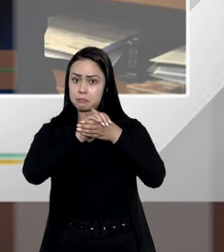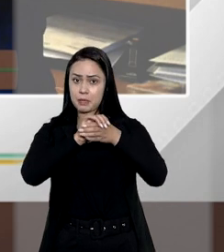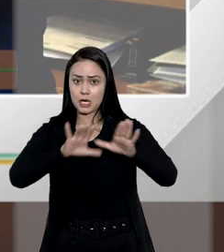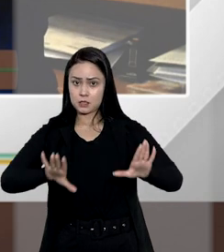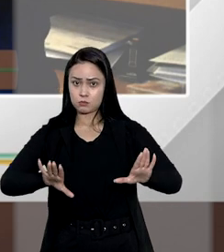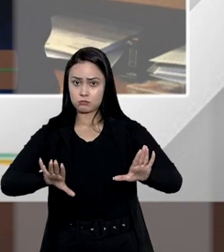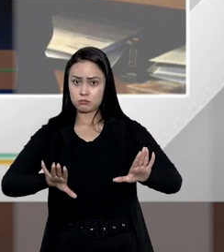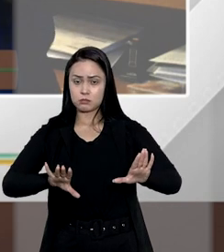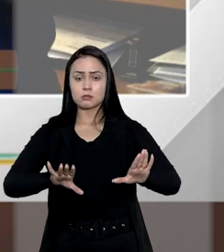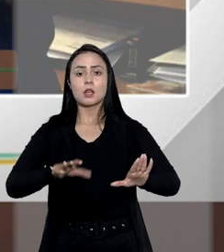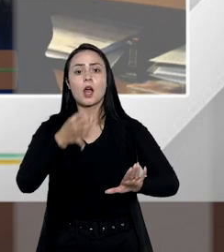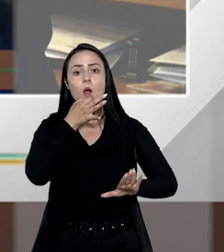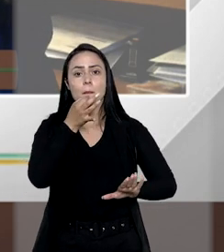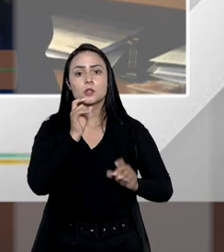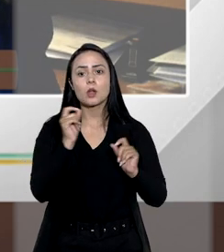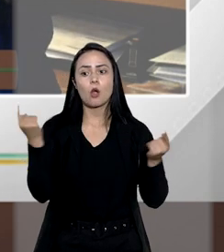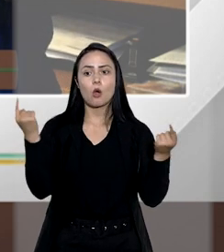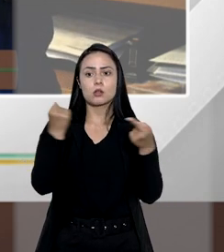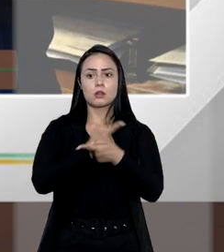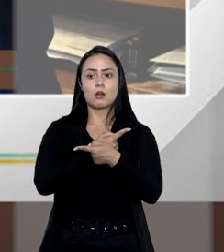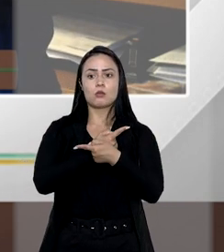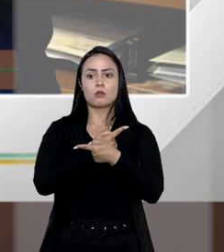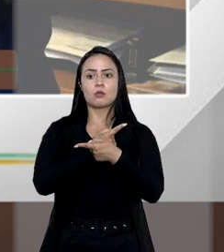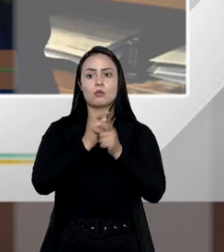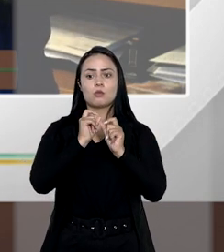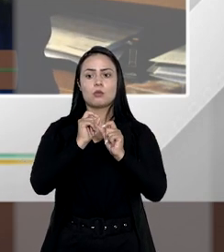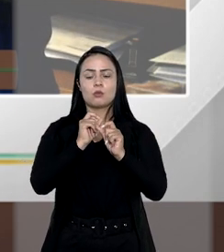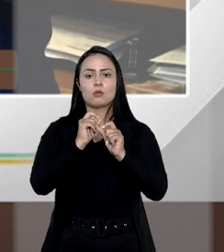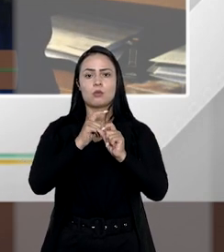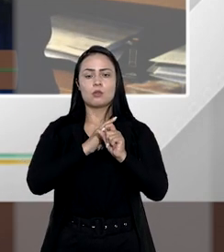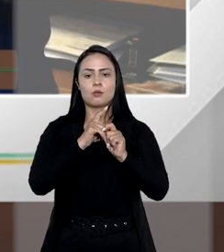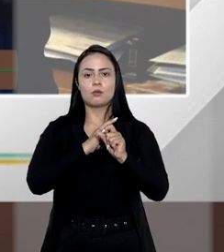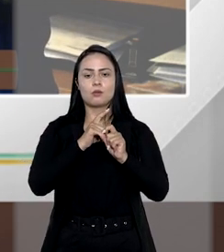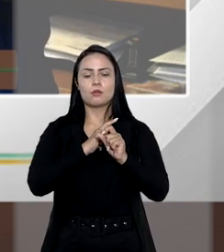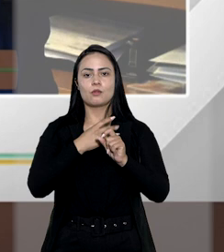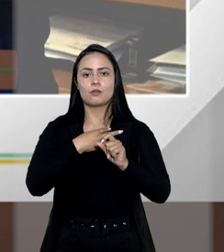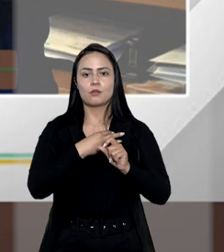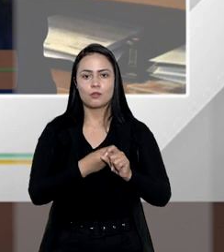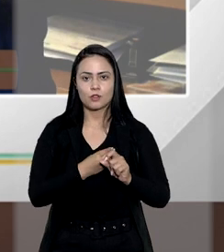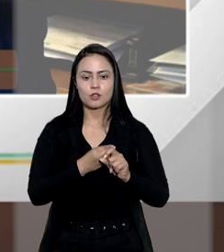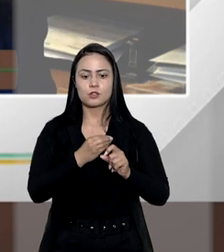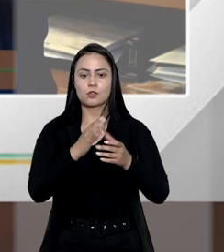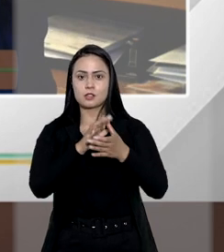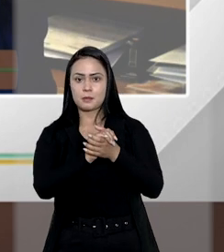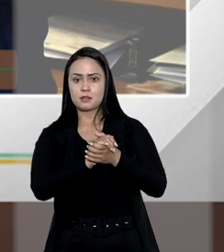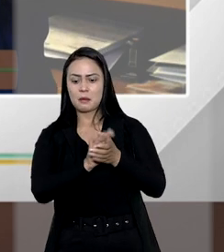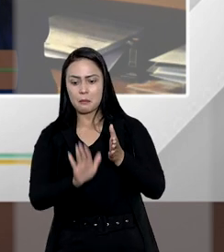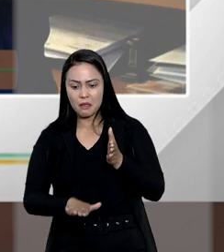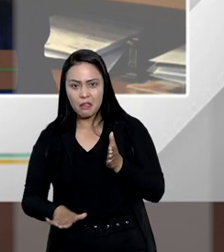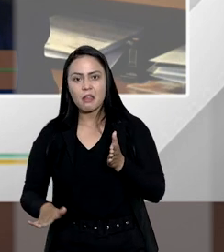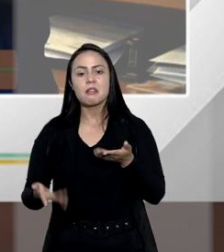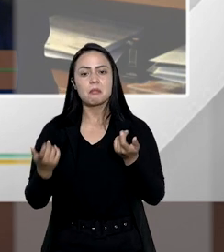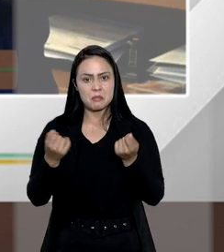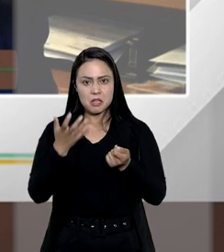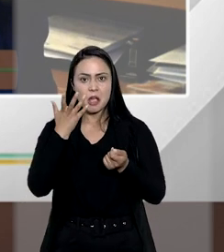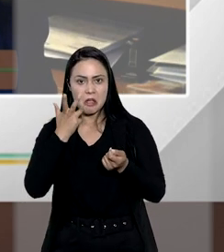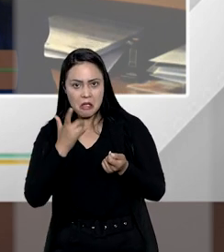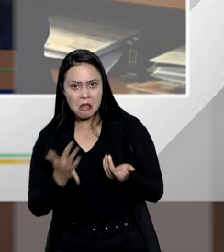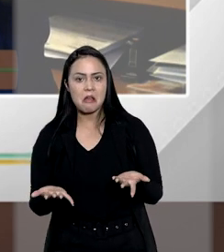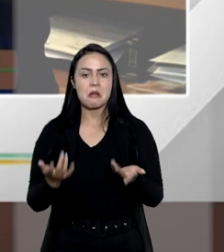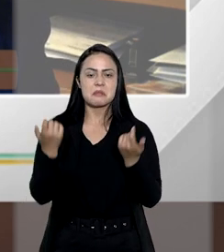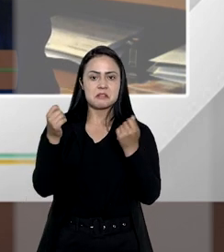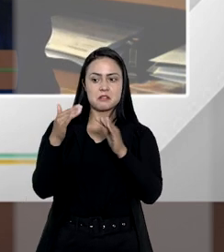aí então vou usar um argumento contrário e quando os filhos do casamento são pequenos e ainda necessitam desta